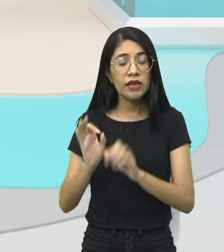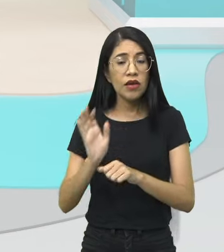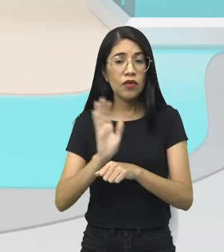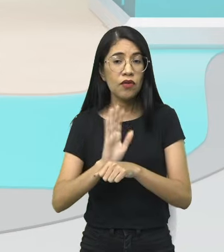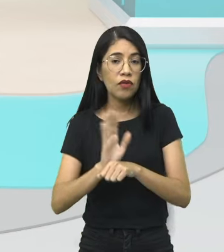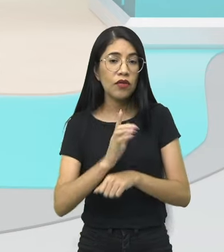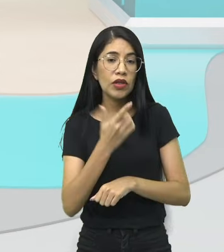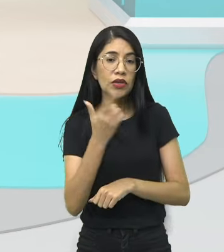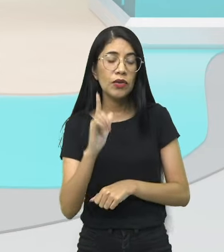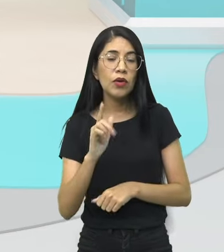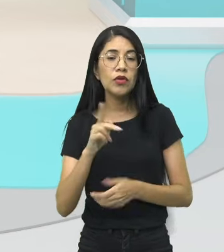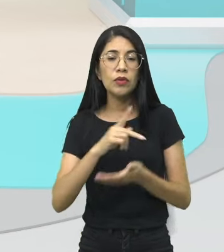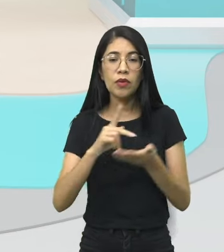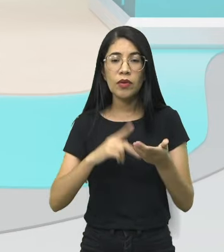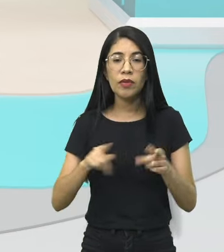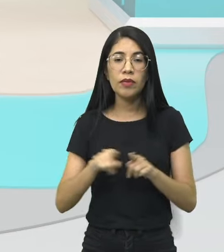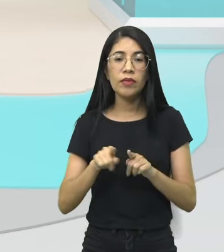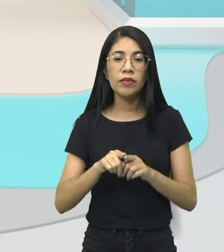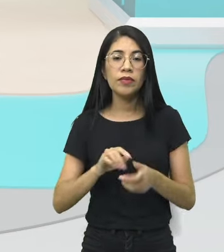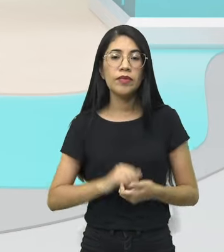mais um poema.